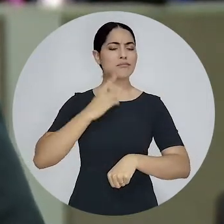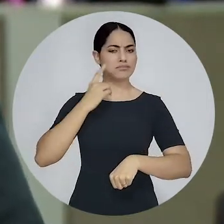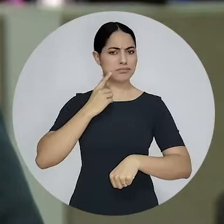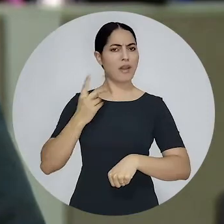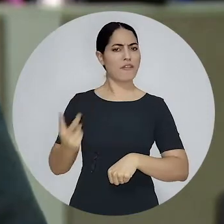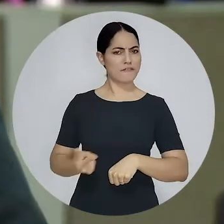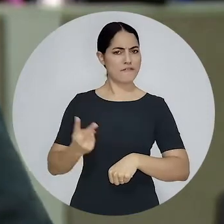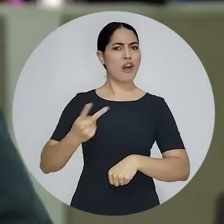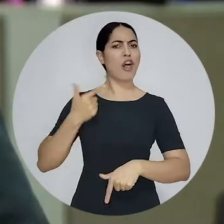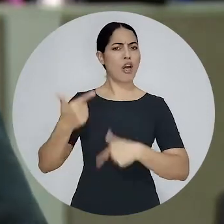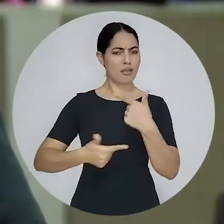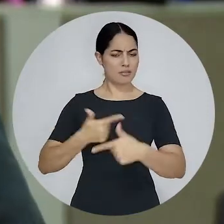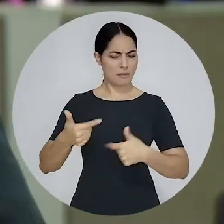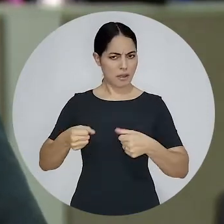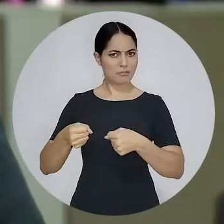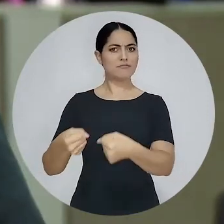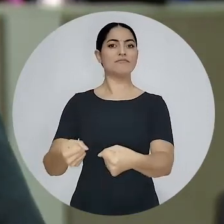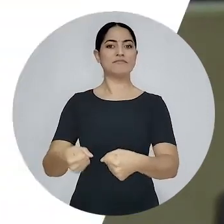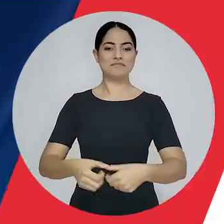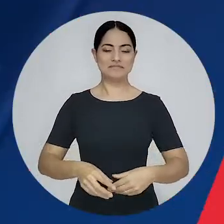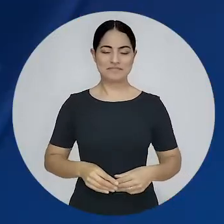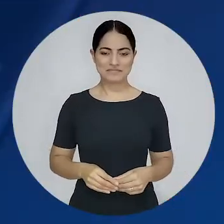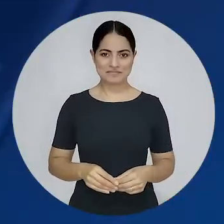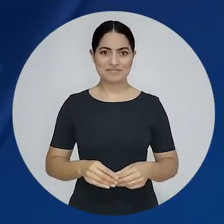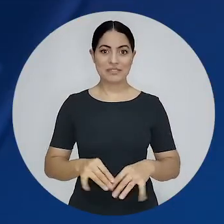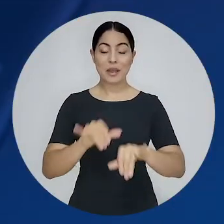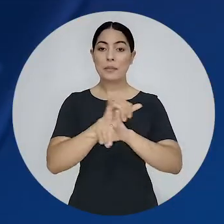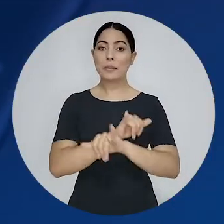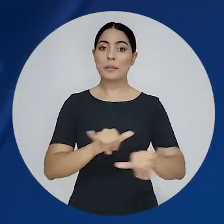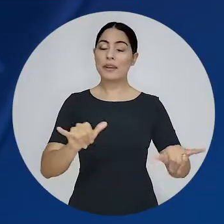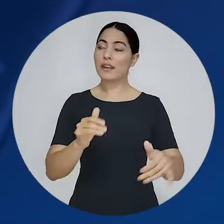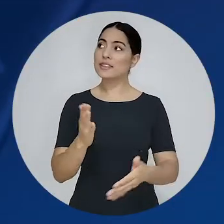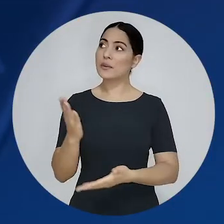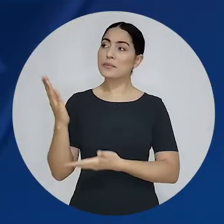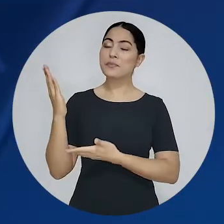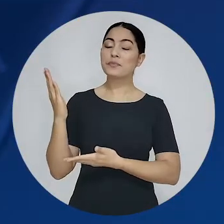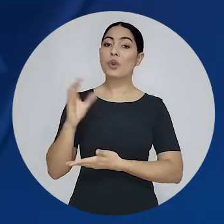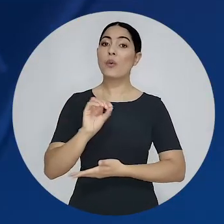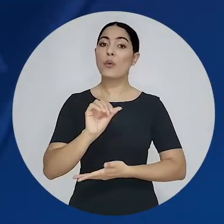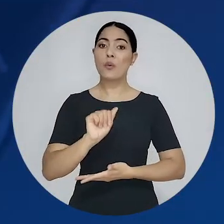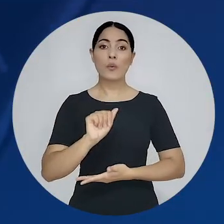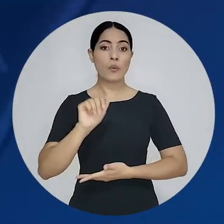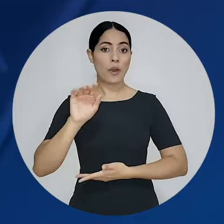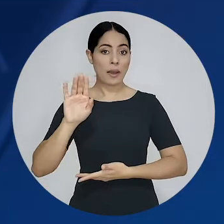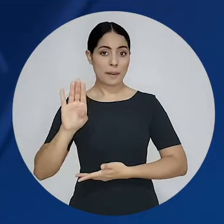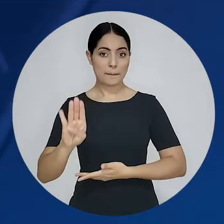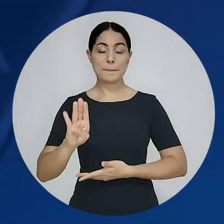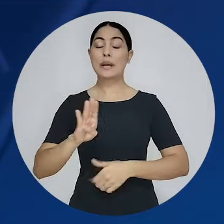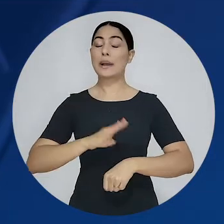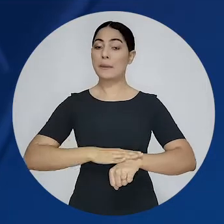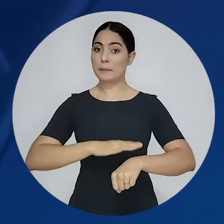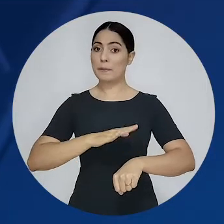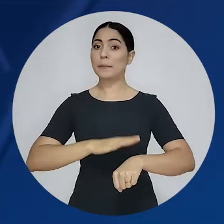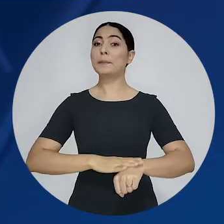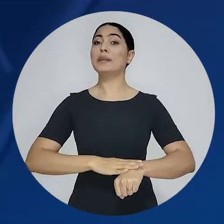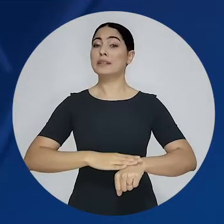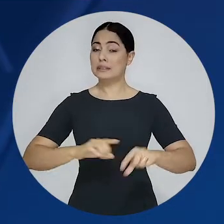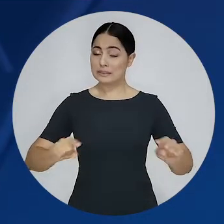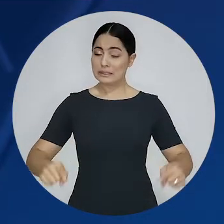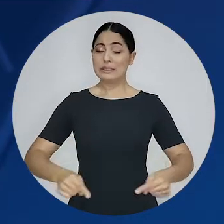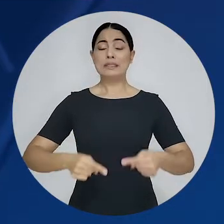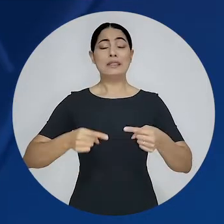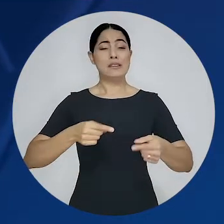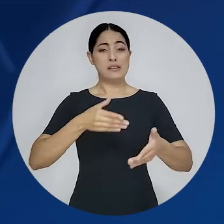trabalho forte e valorizado da advocacia. Segundo a publicação, abre aspas, a Ordem dos Advogados do Brasil tem